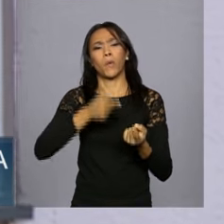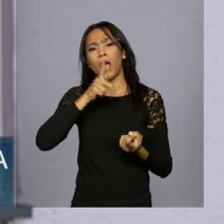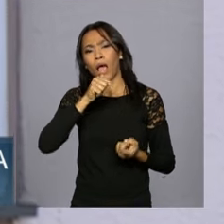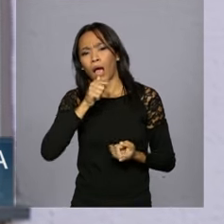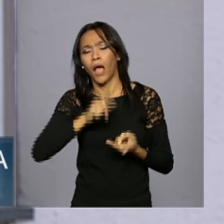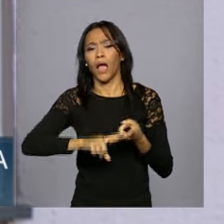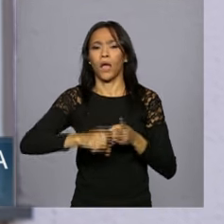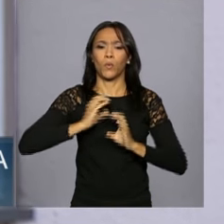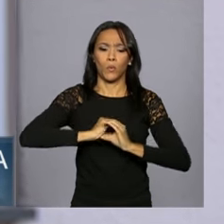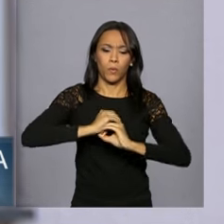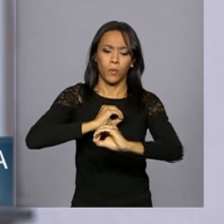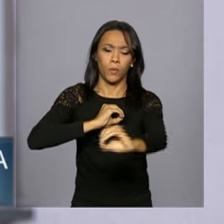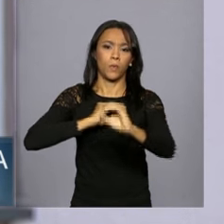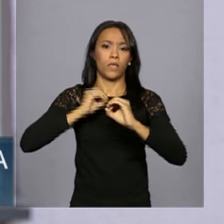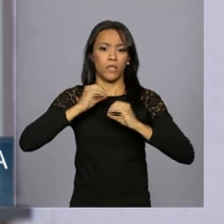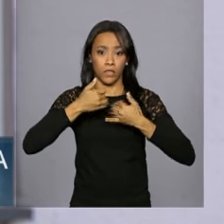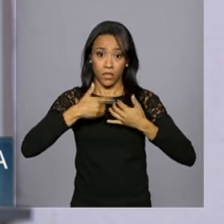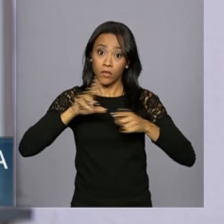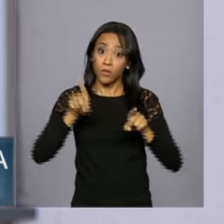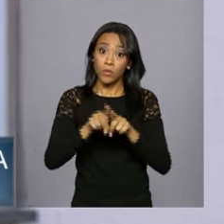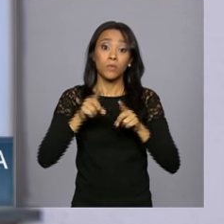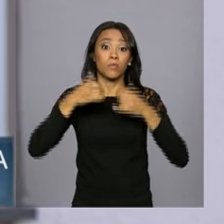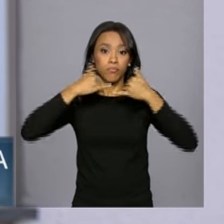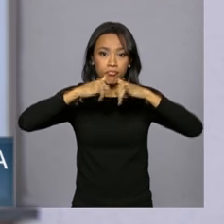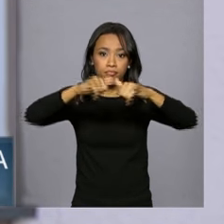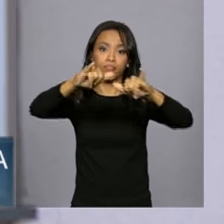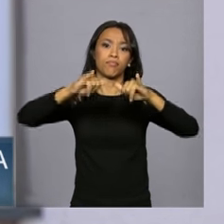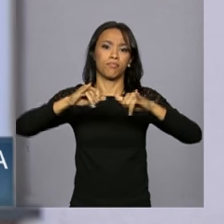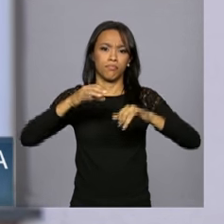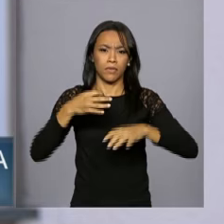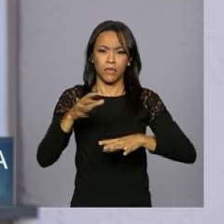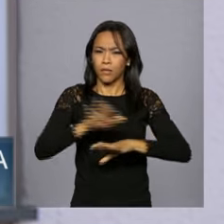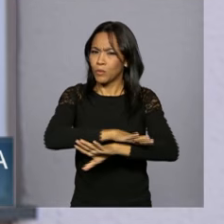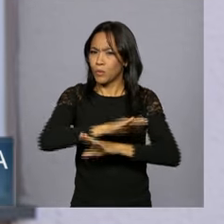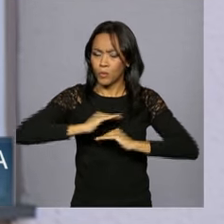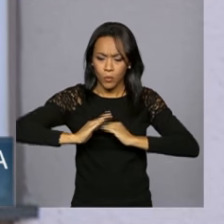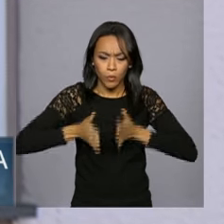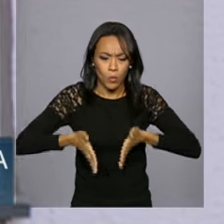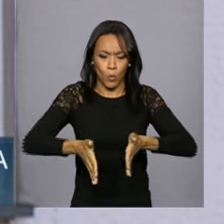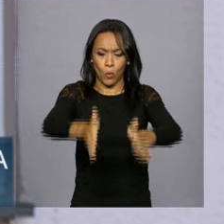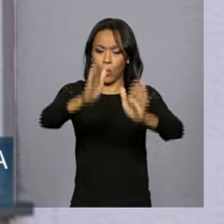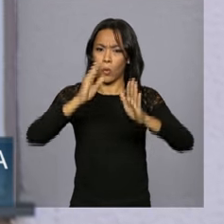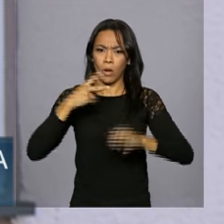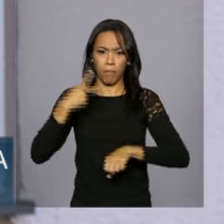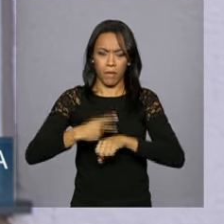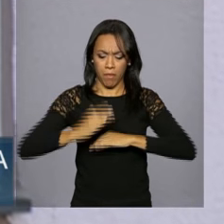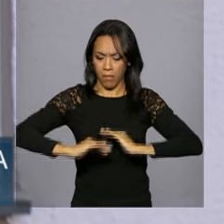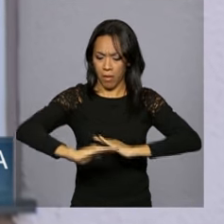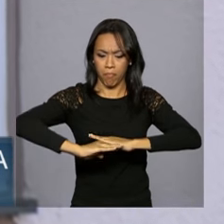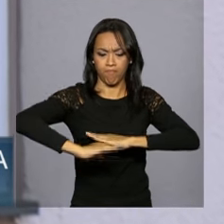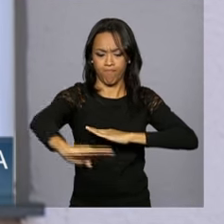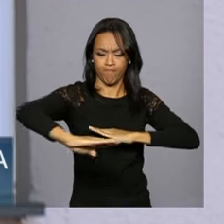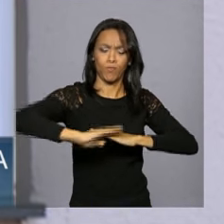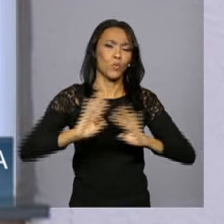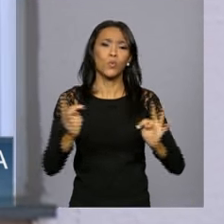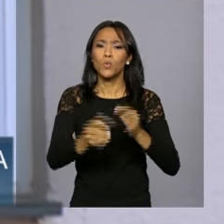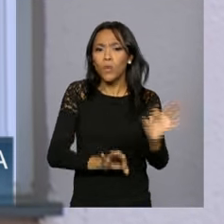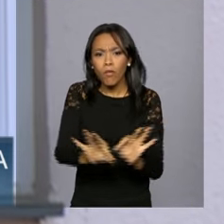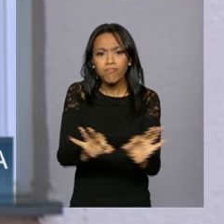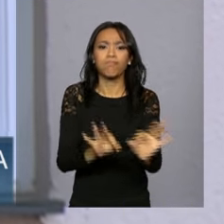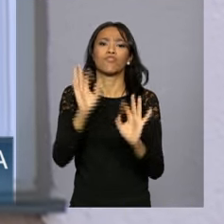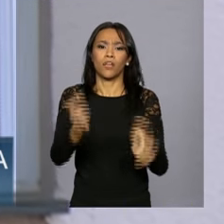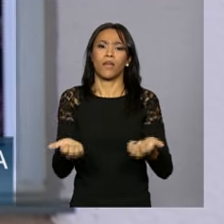elétrica, iluminação pública, pavimentação e urbanização. As famílias também que vão morar em